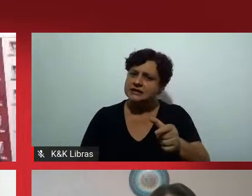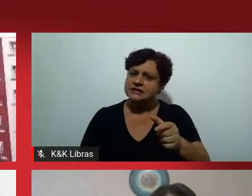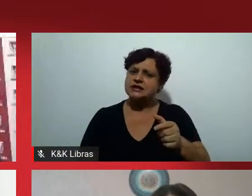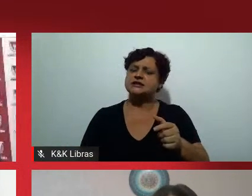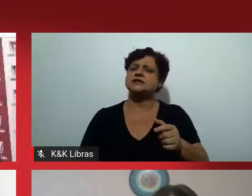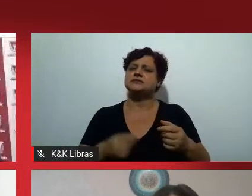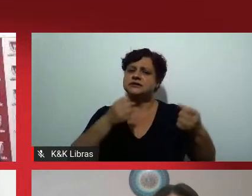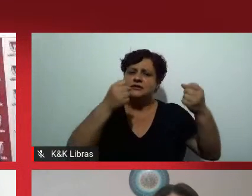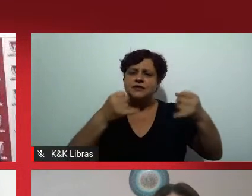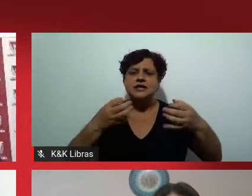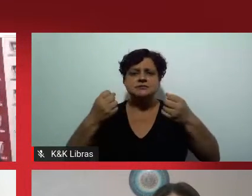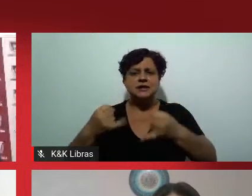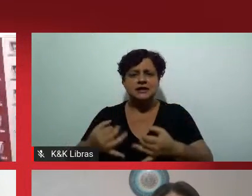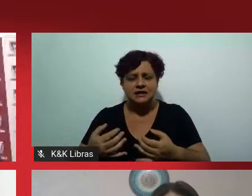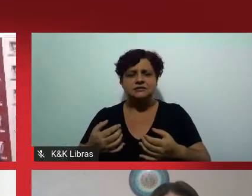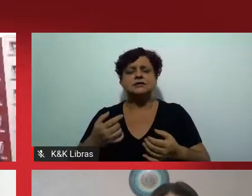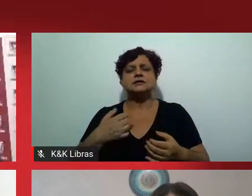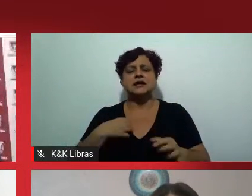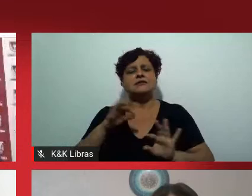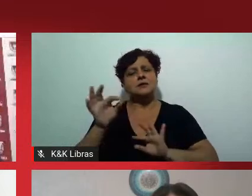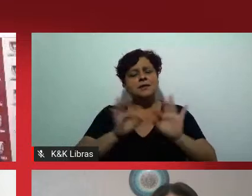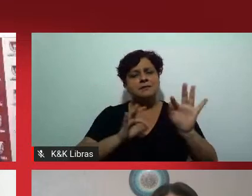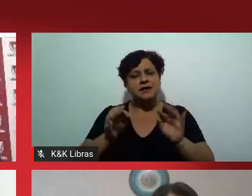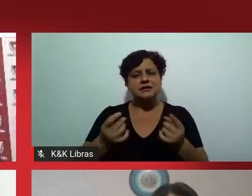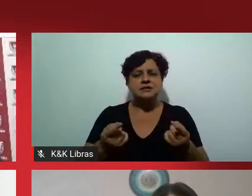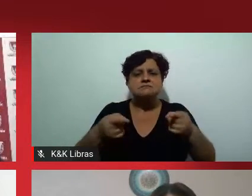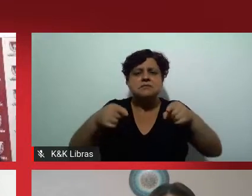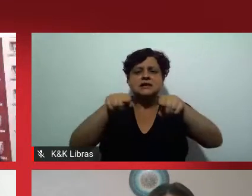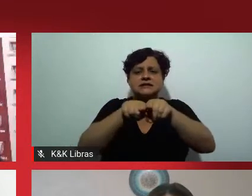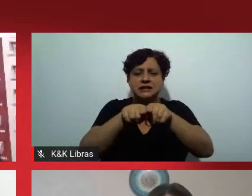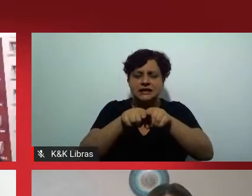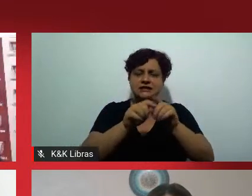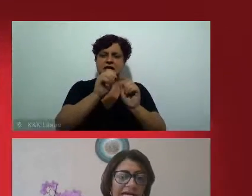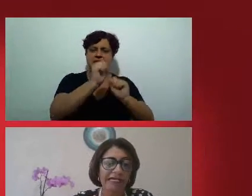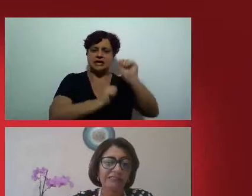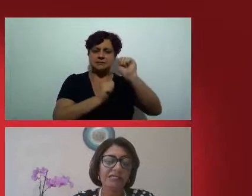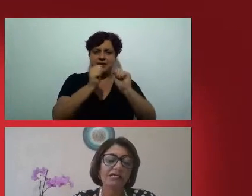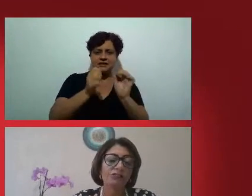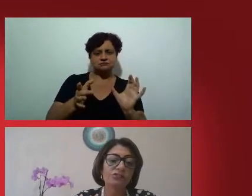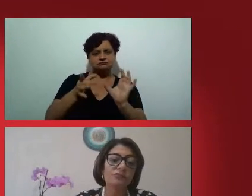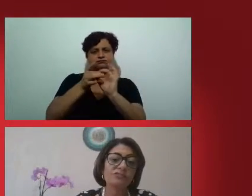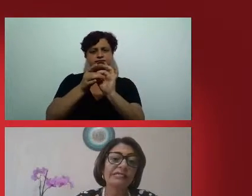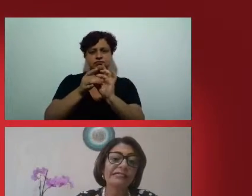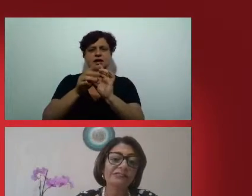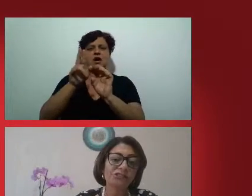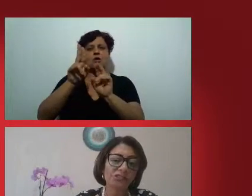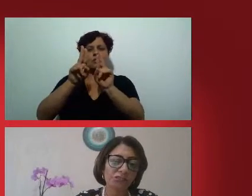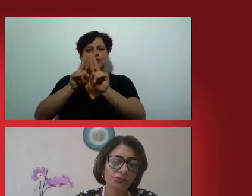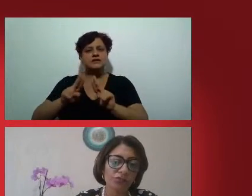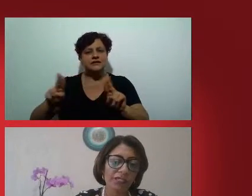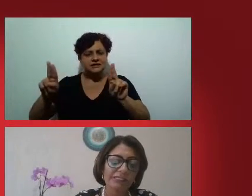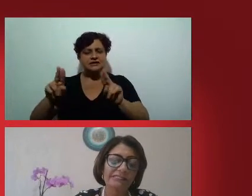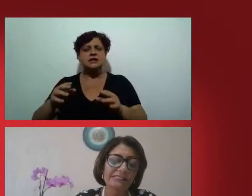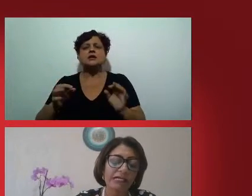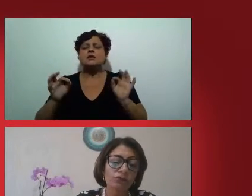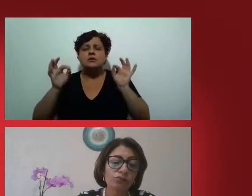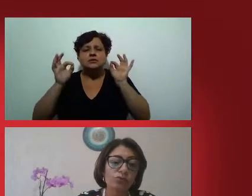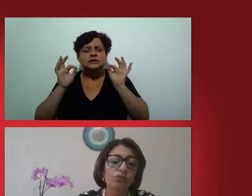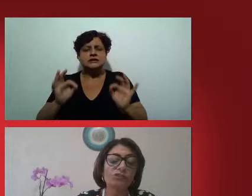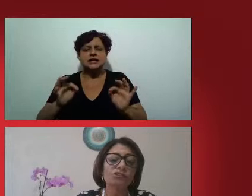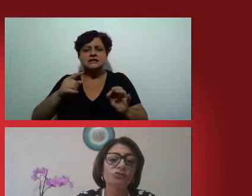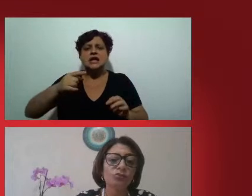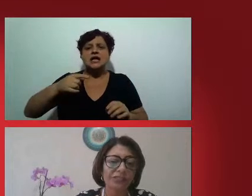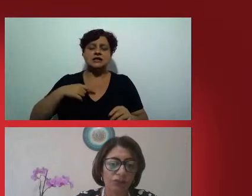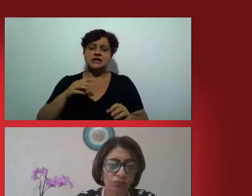na medida que a gente consegue estabelecer essas parcerias entre as empresas e as universidades, nós estamos garantindo que esse